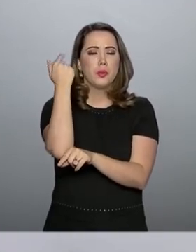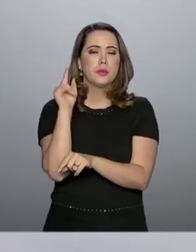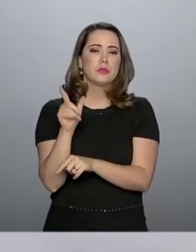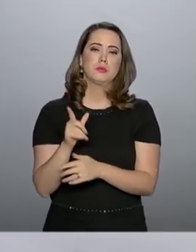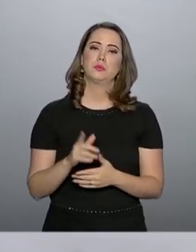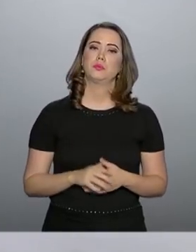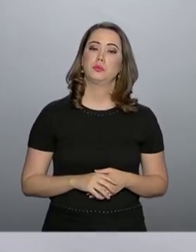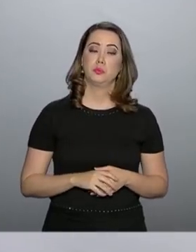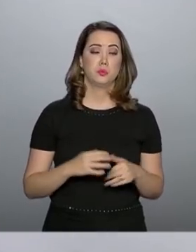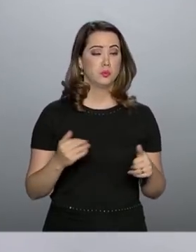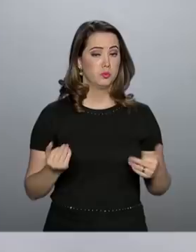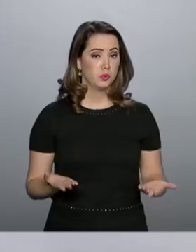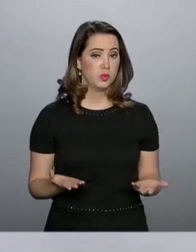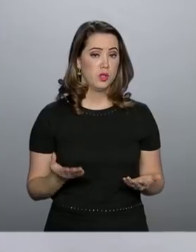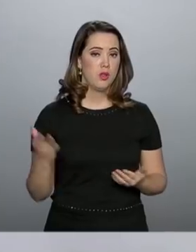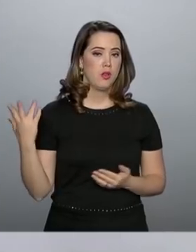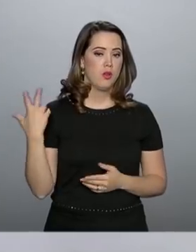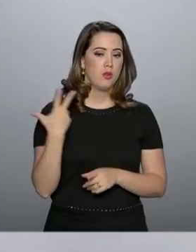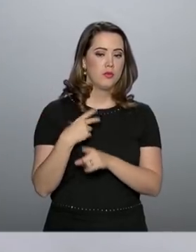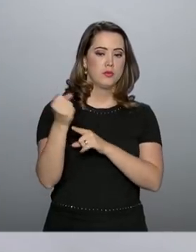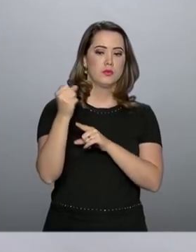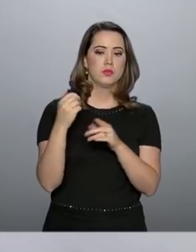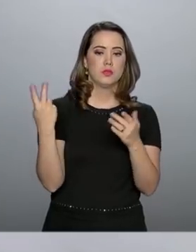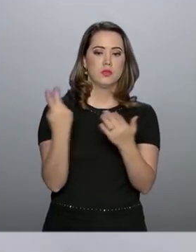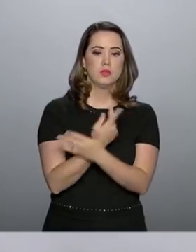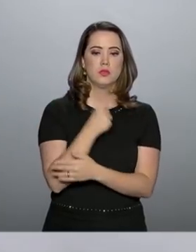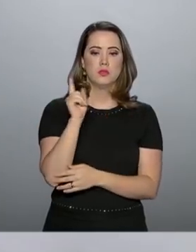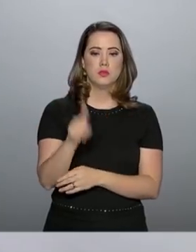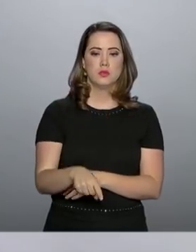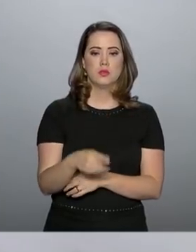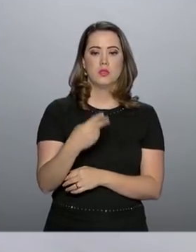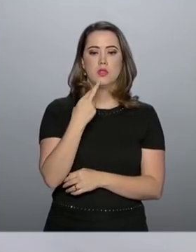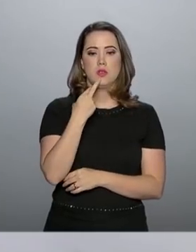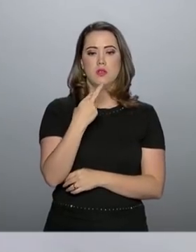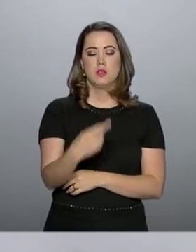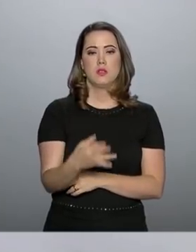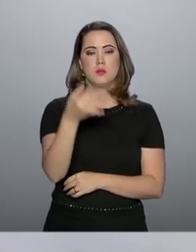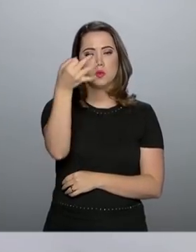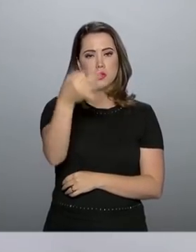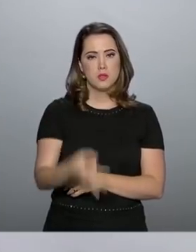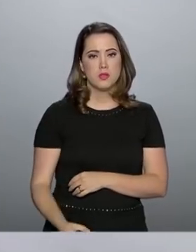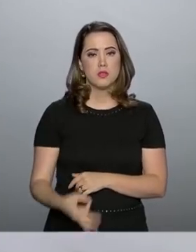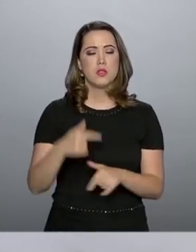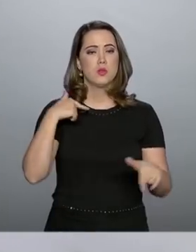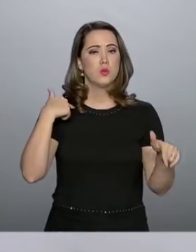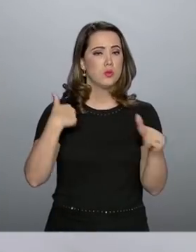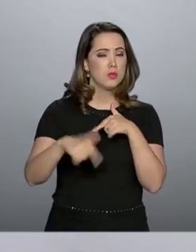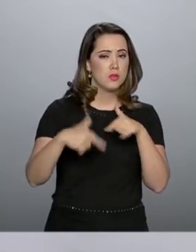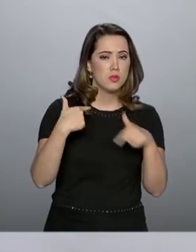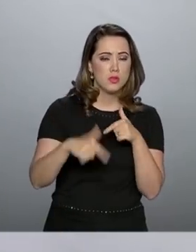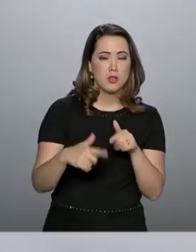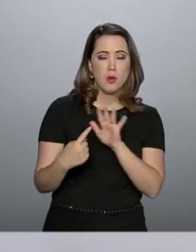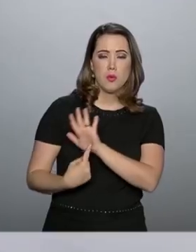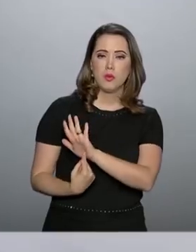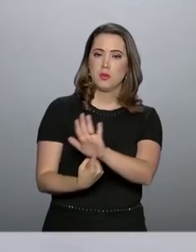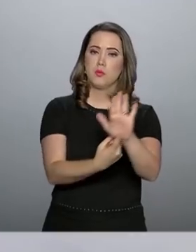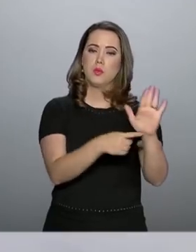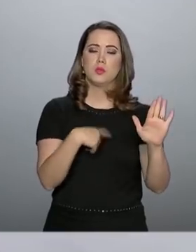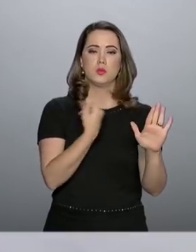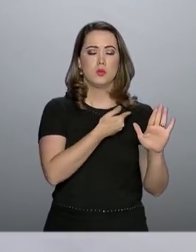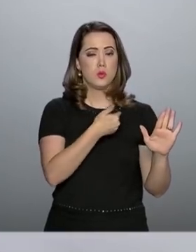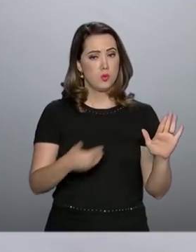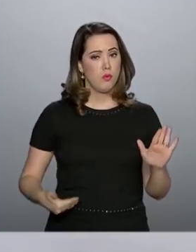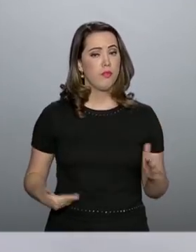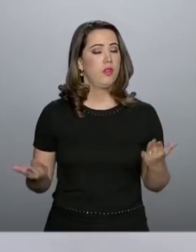anteriores. O sucesso desse leilão é resultado direto das ações sinalizadas pelo nosso